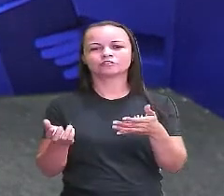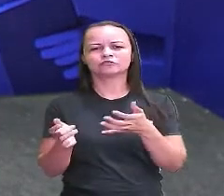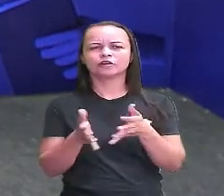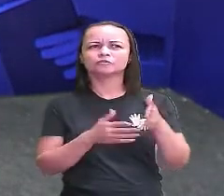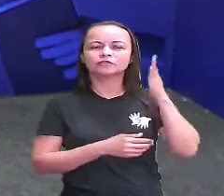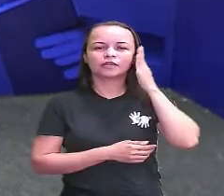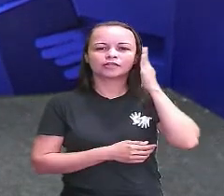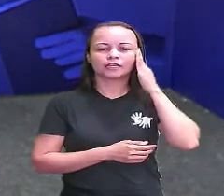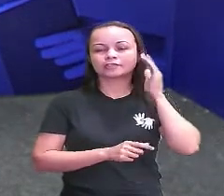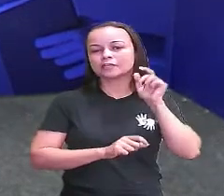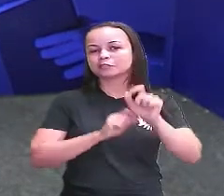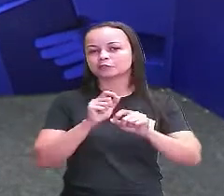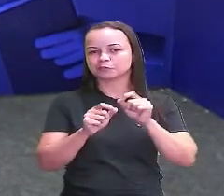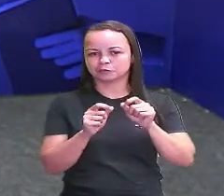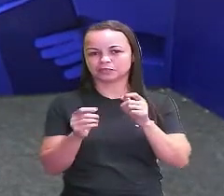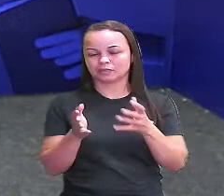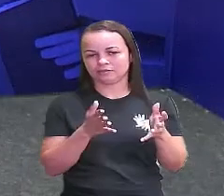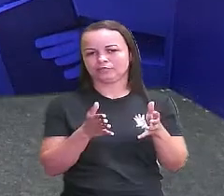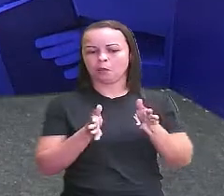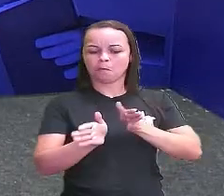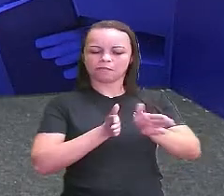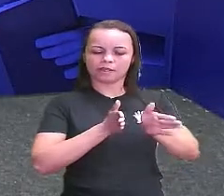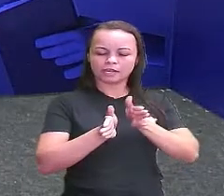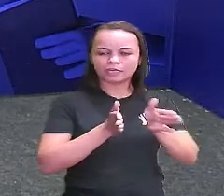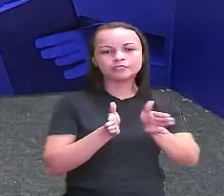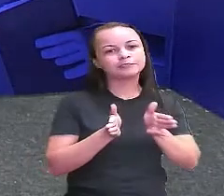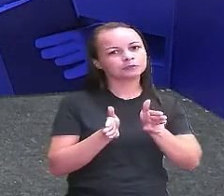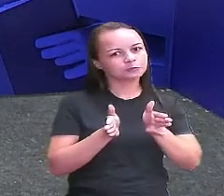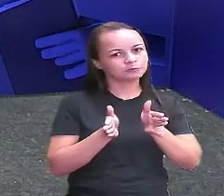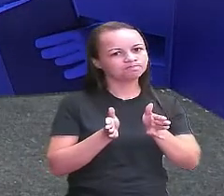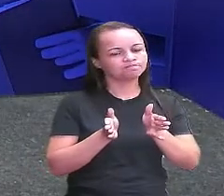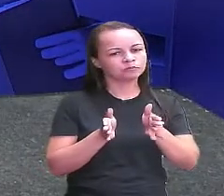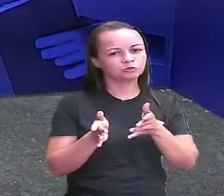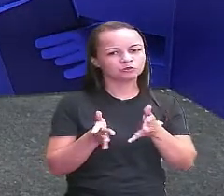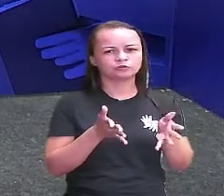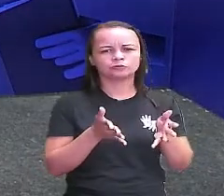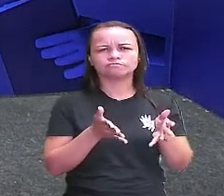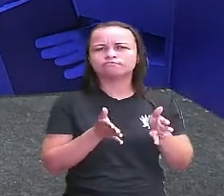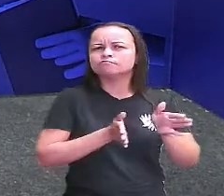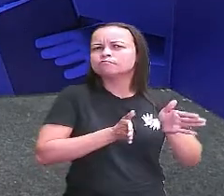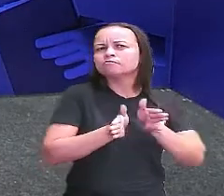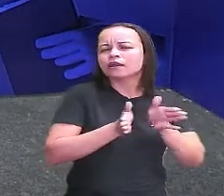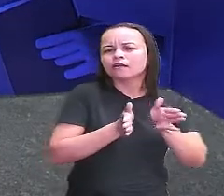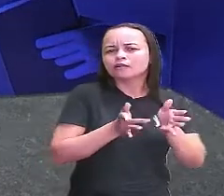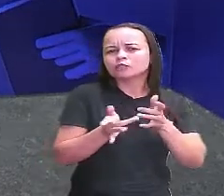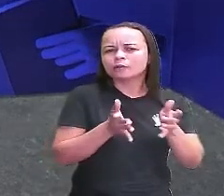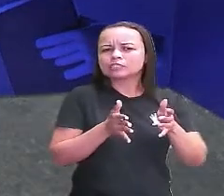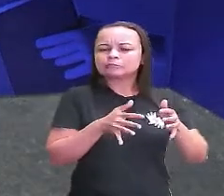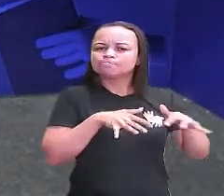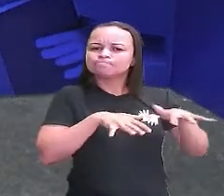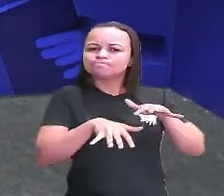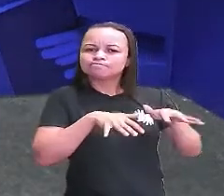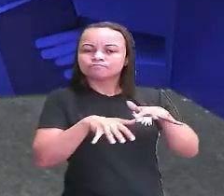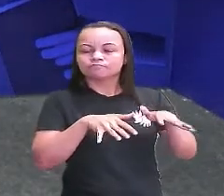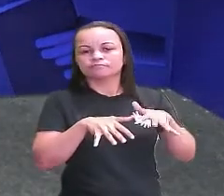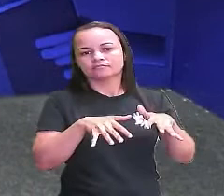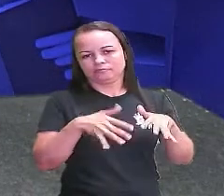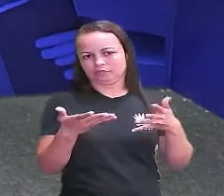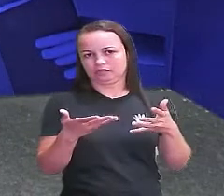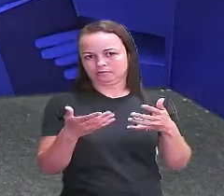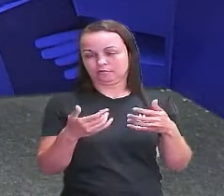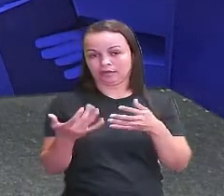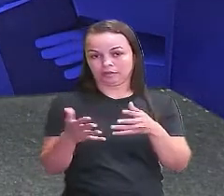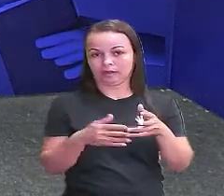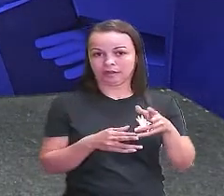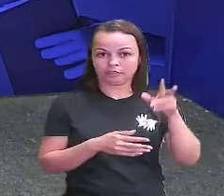pouquinho sobre um período bastante movimentado para a